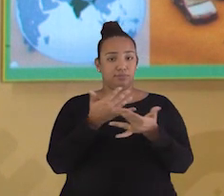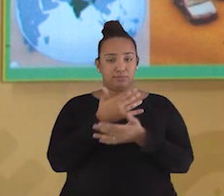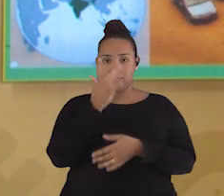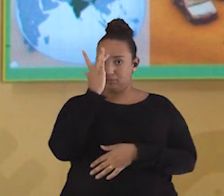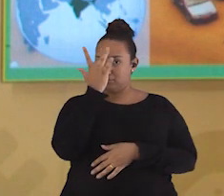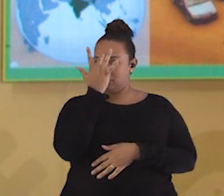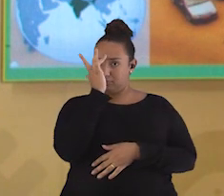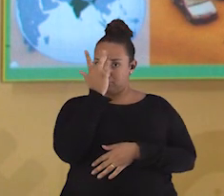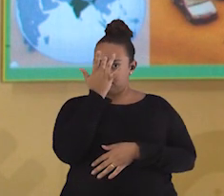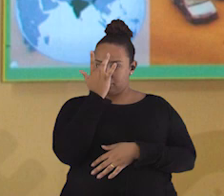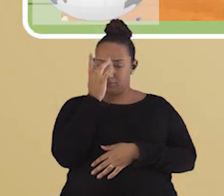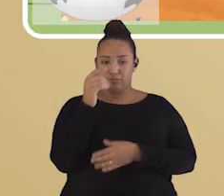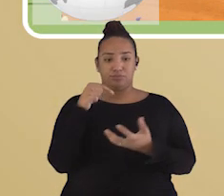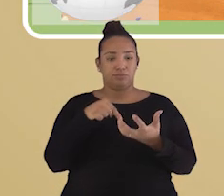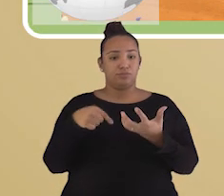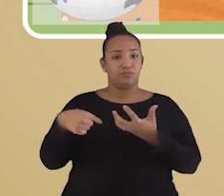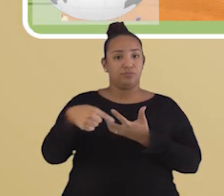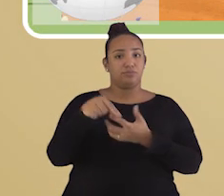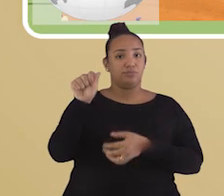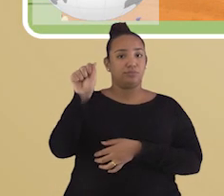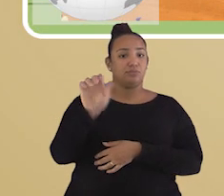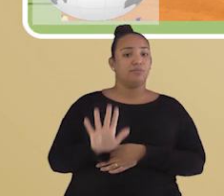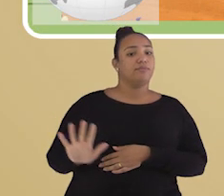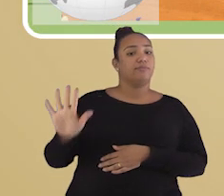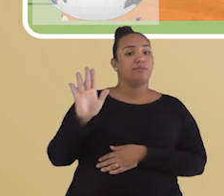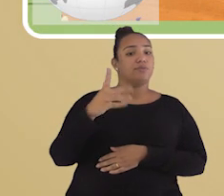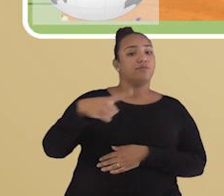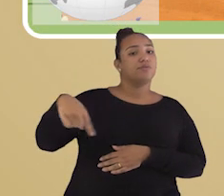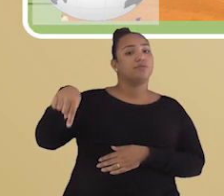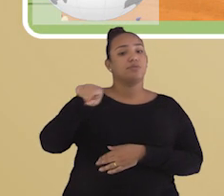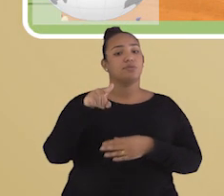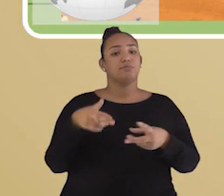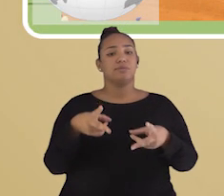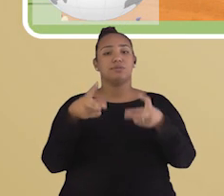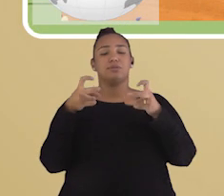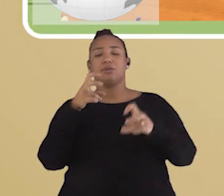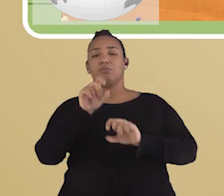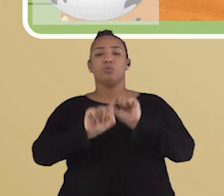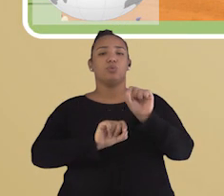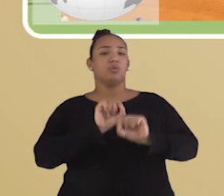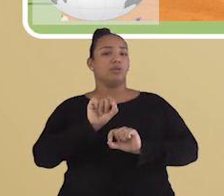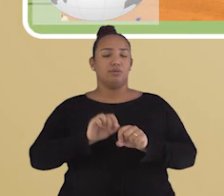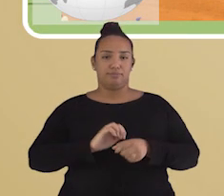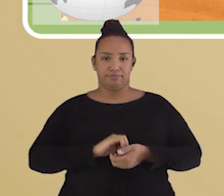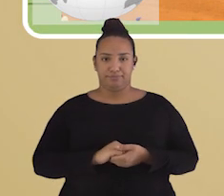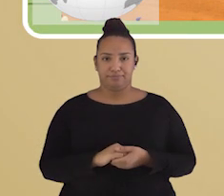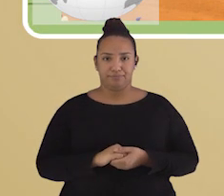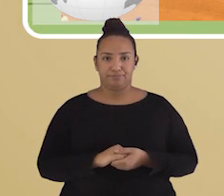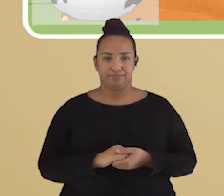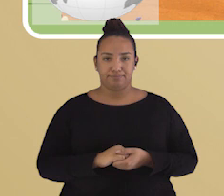da Índia, no continente asiático. O que você consegue perceber de característica nessa imagem?